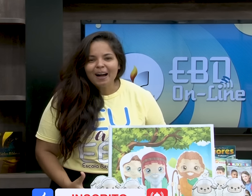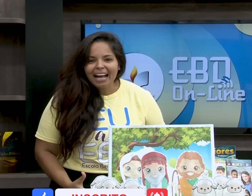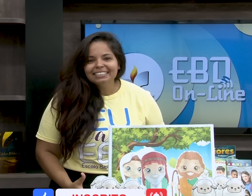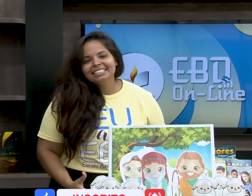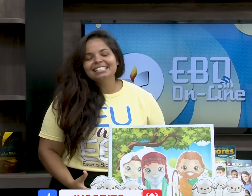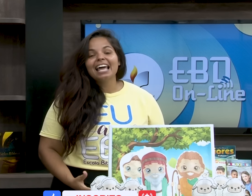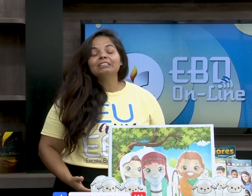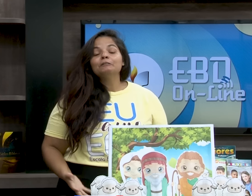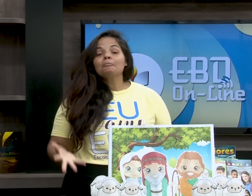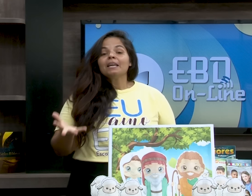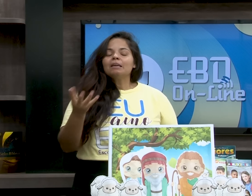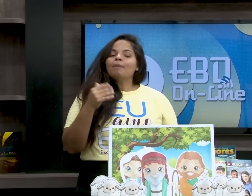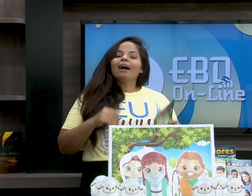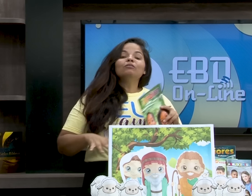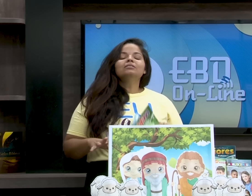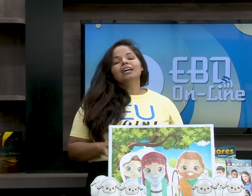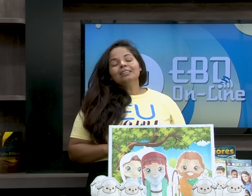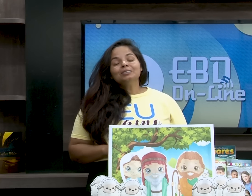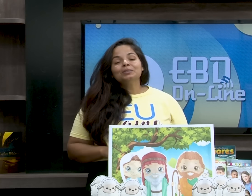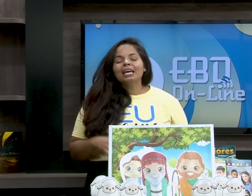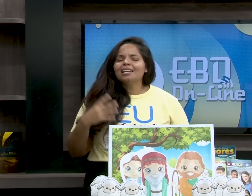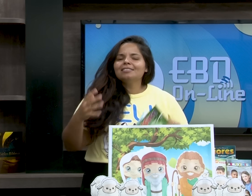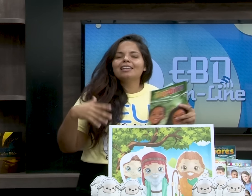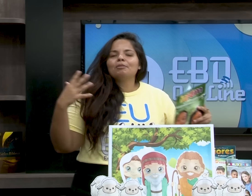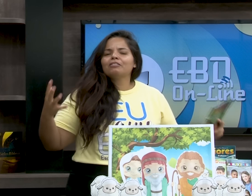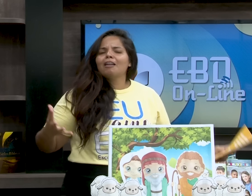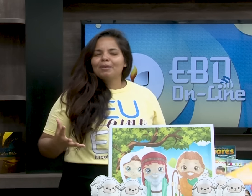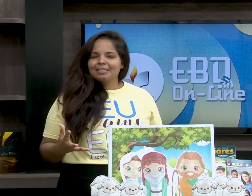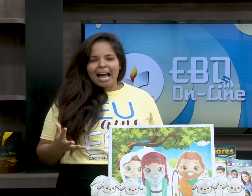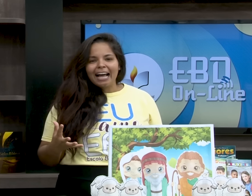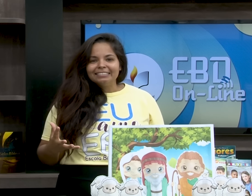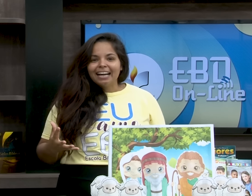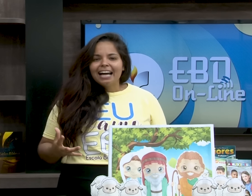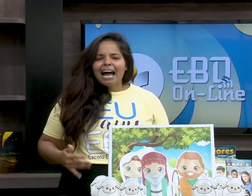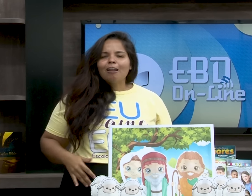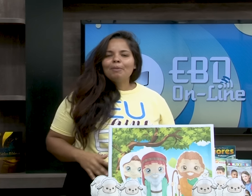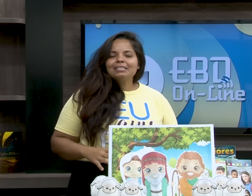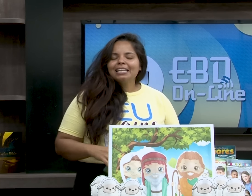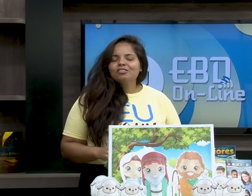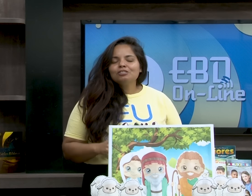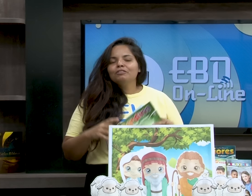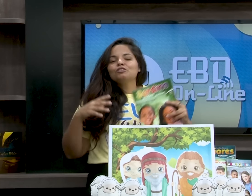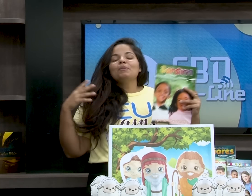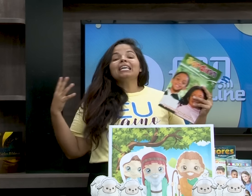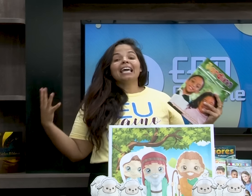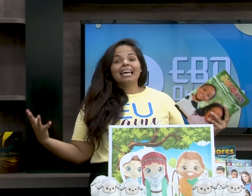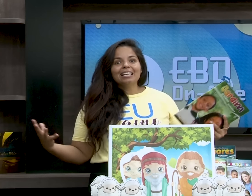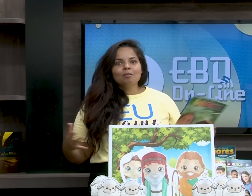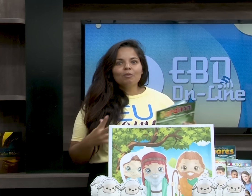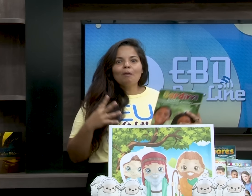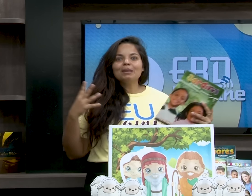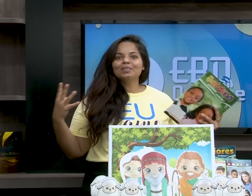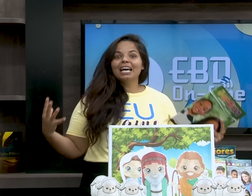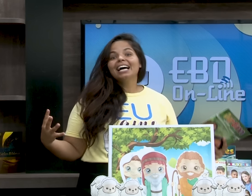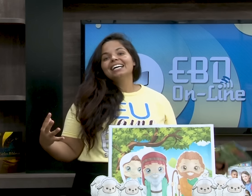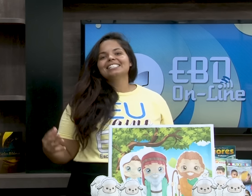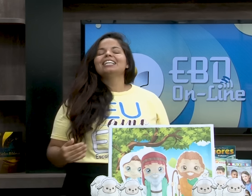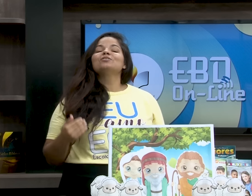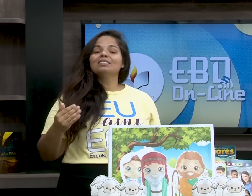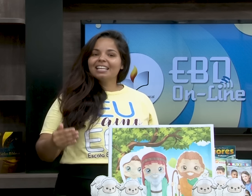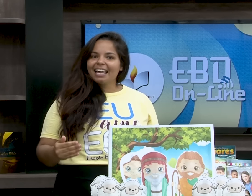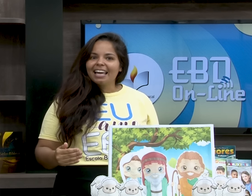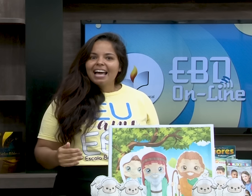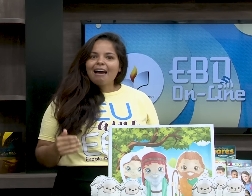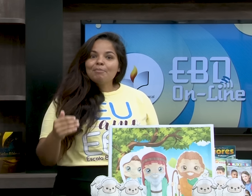abençoada, tá certo? E perguntando o que é eles se lembram da aula passada. A aula passada a gente viu sobre quem, sobre qual personagem.